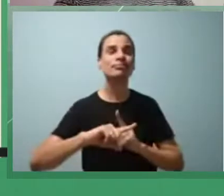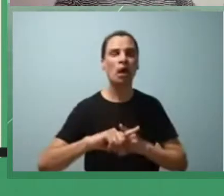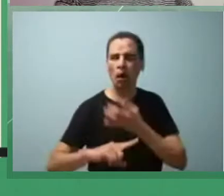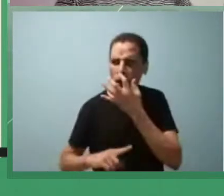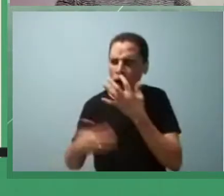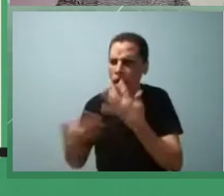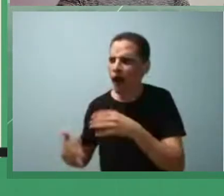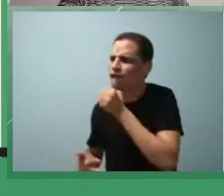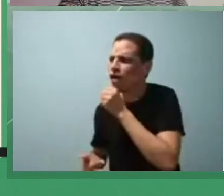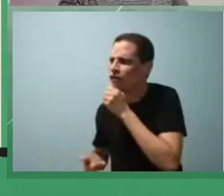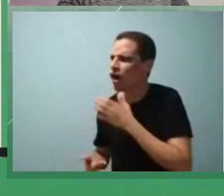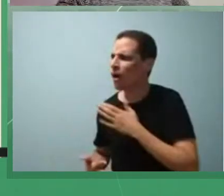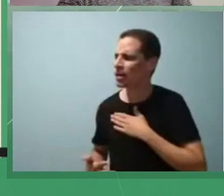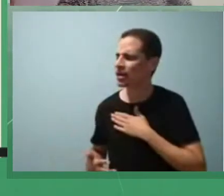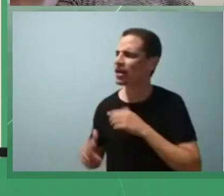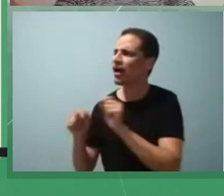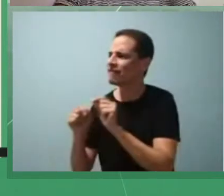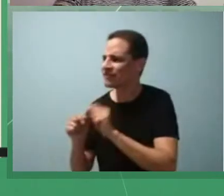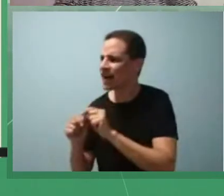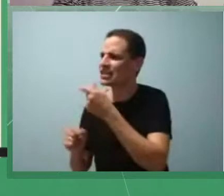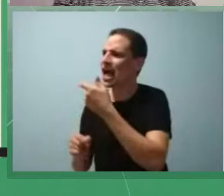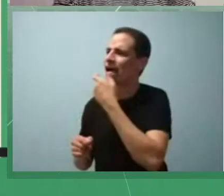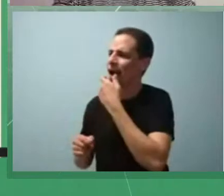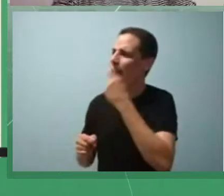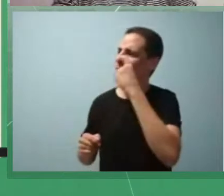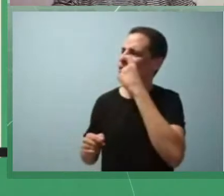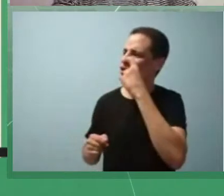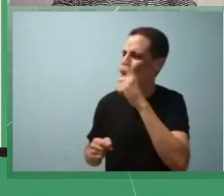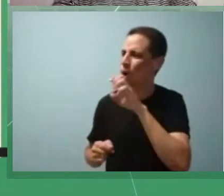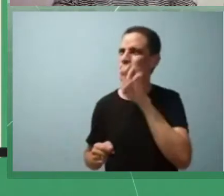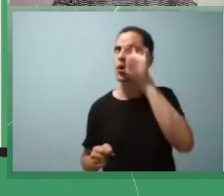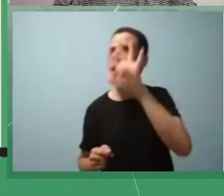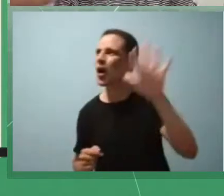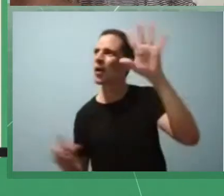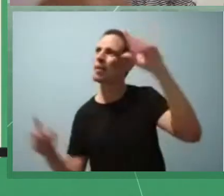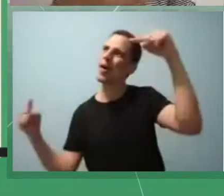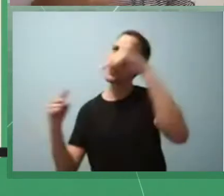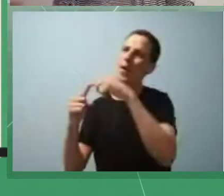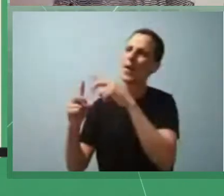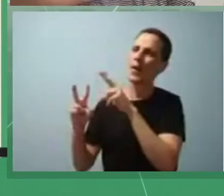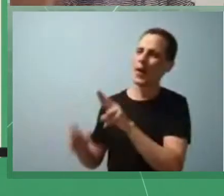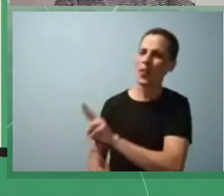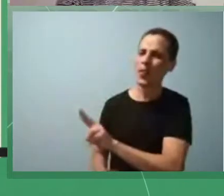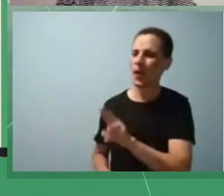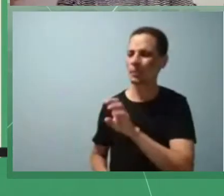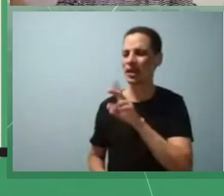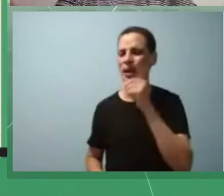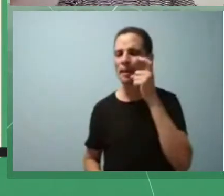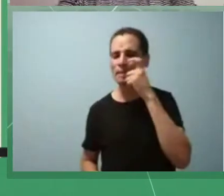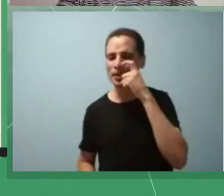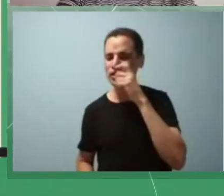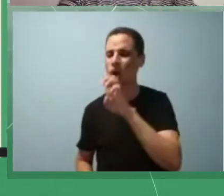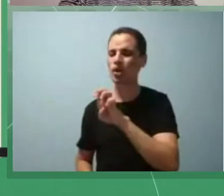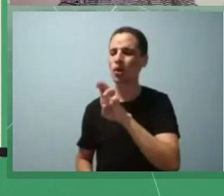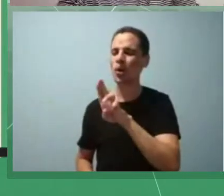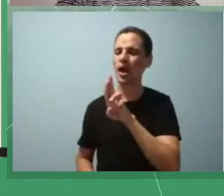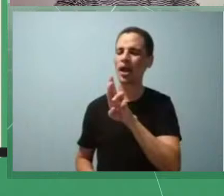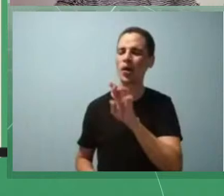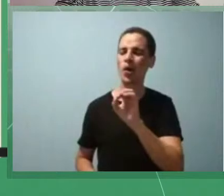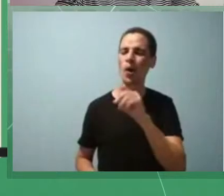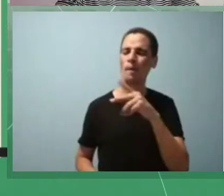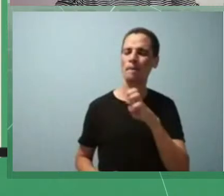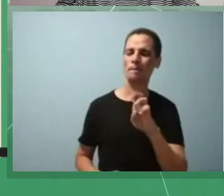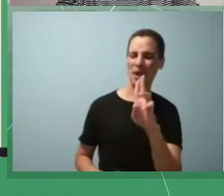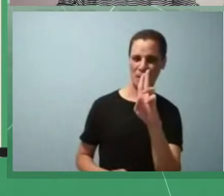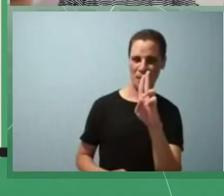chamava biscoito europeu então essa crônica narra e todo o enredo dela vai explorar